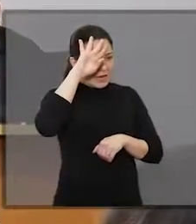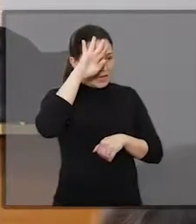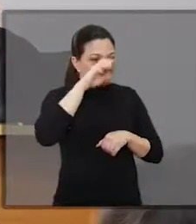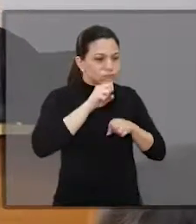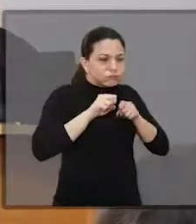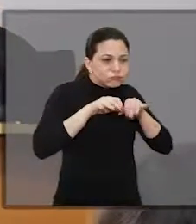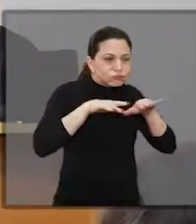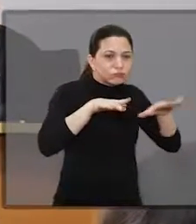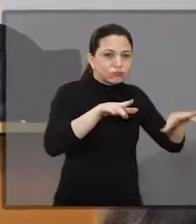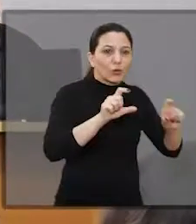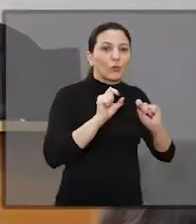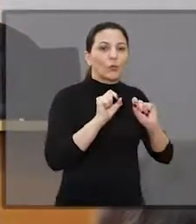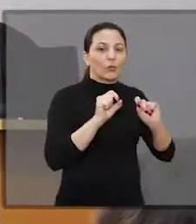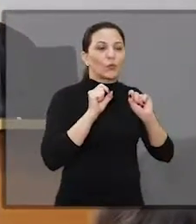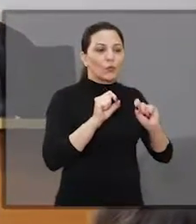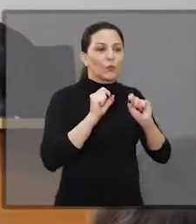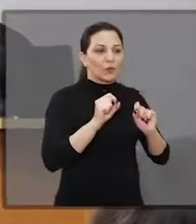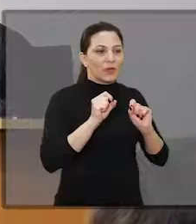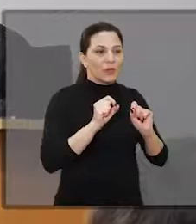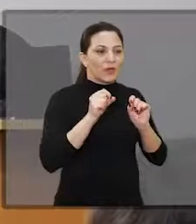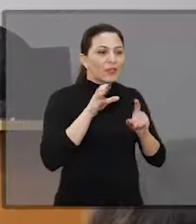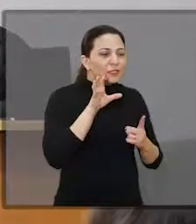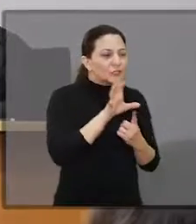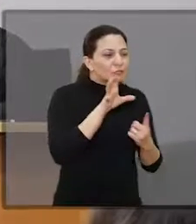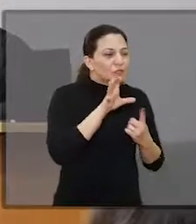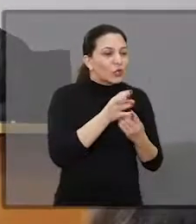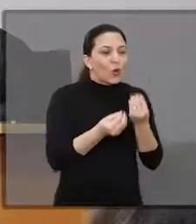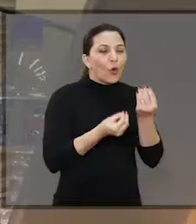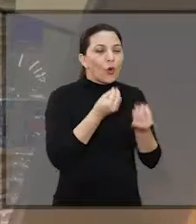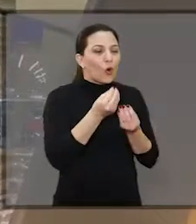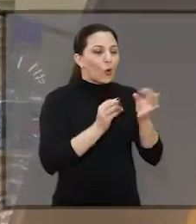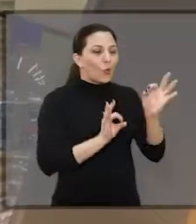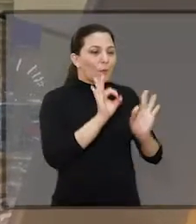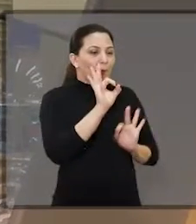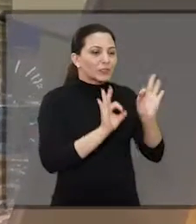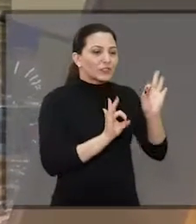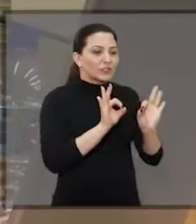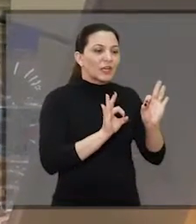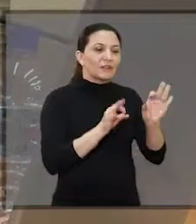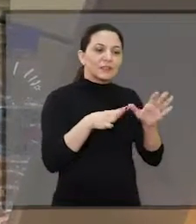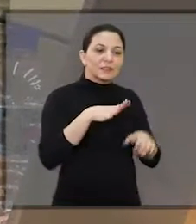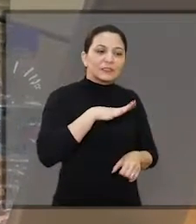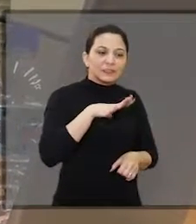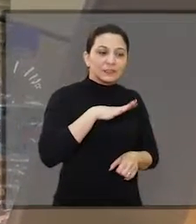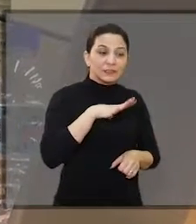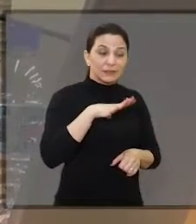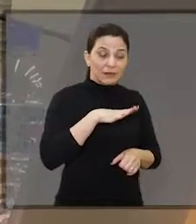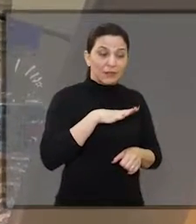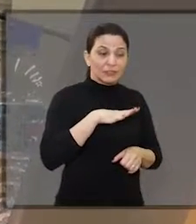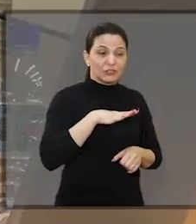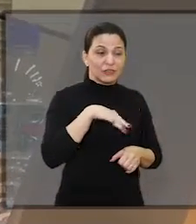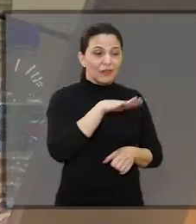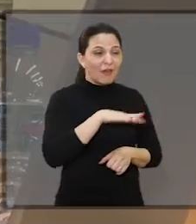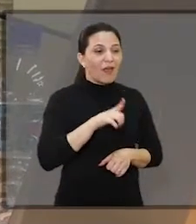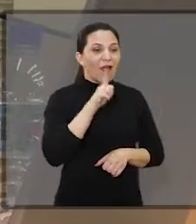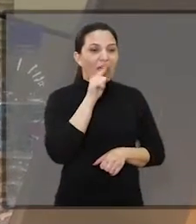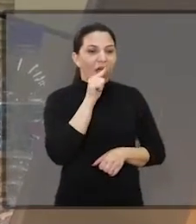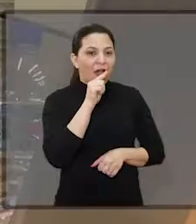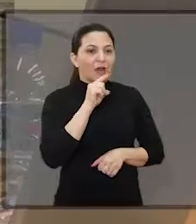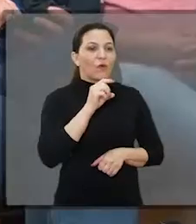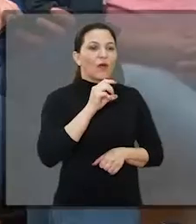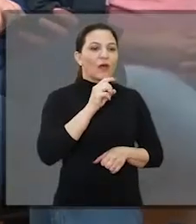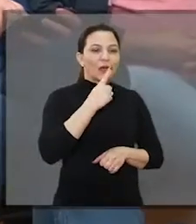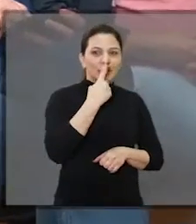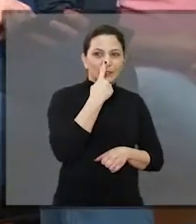momento ela remetia diretamente à forma com que a cidade estava se organizando, principalmente às questões sanitárias,